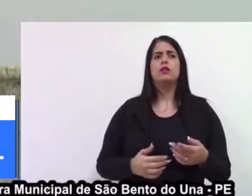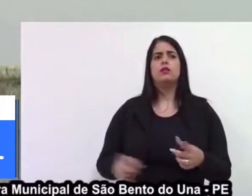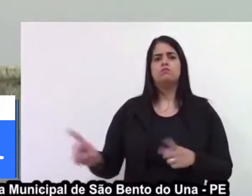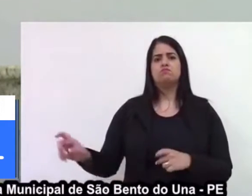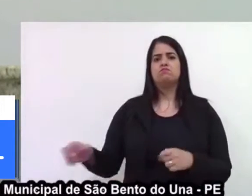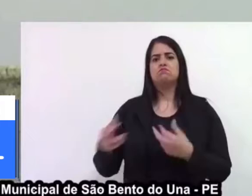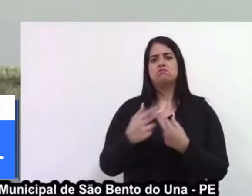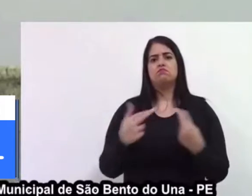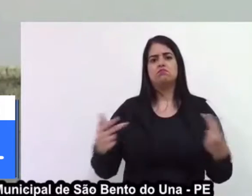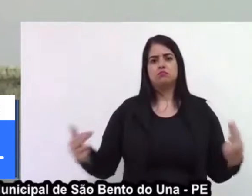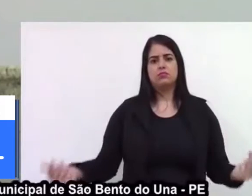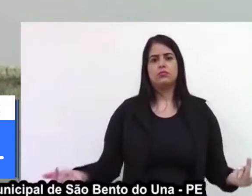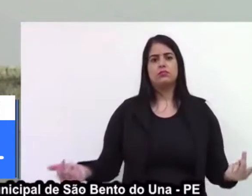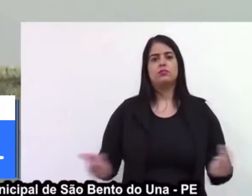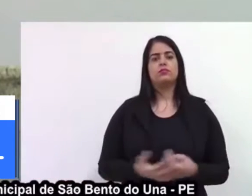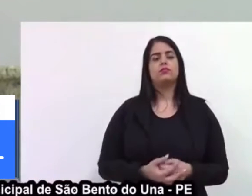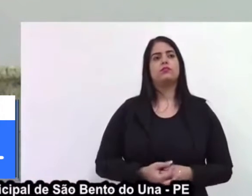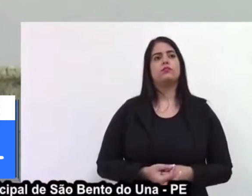pessoa.